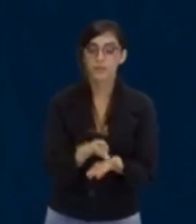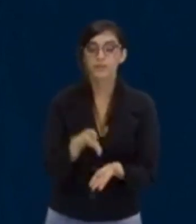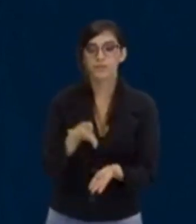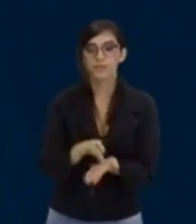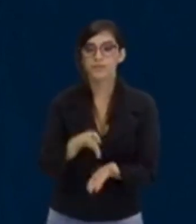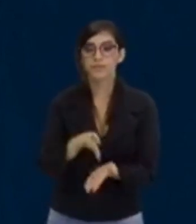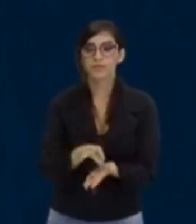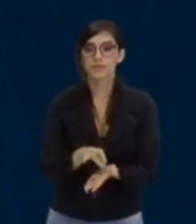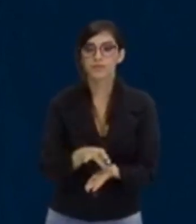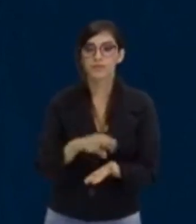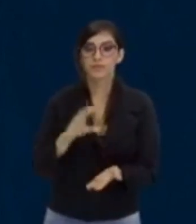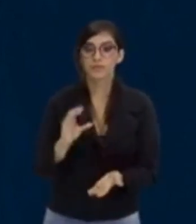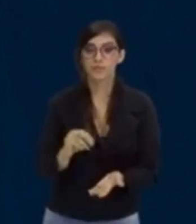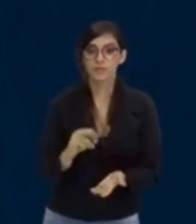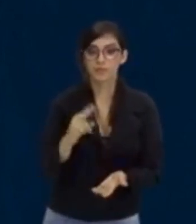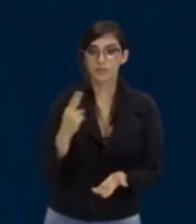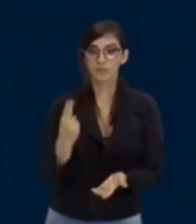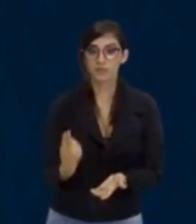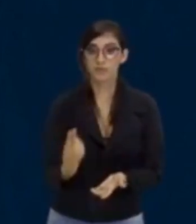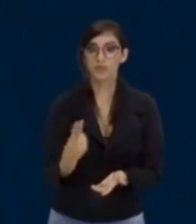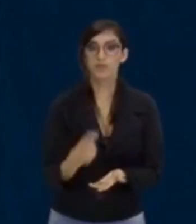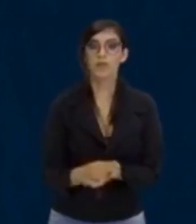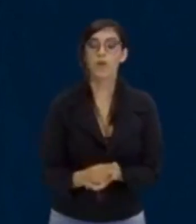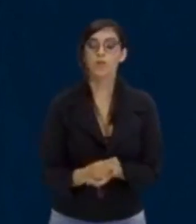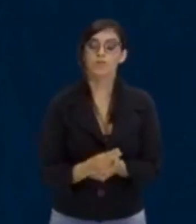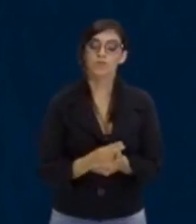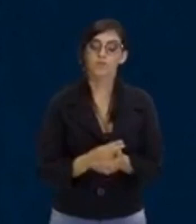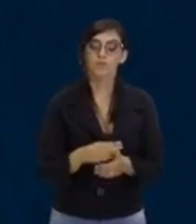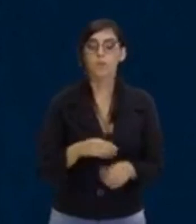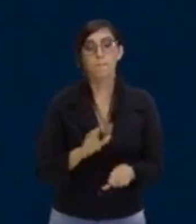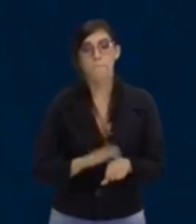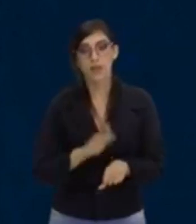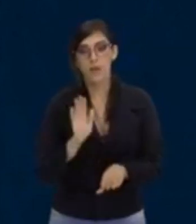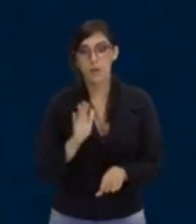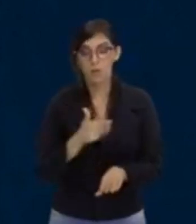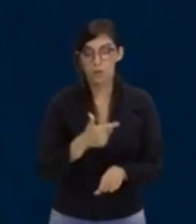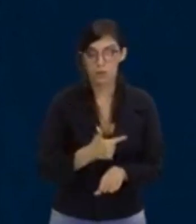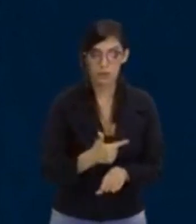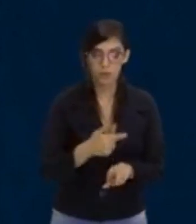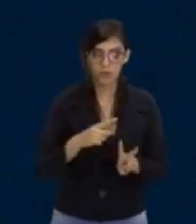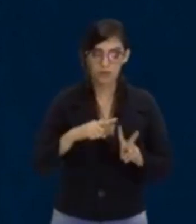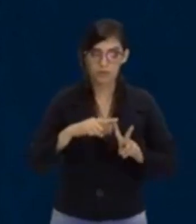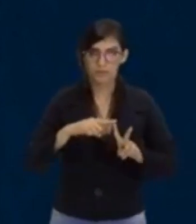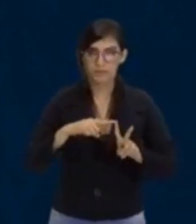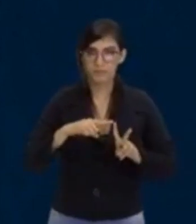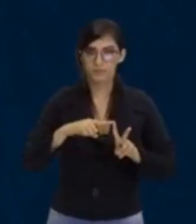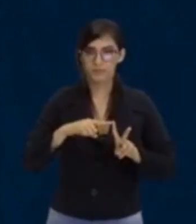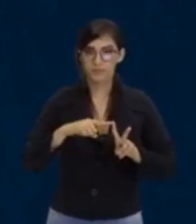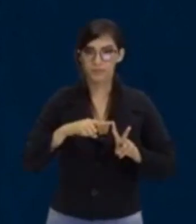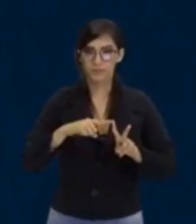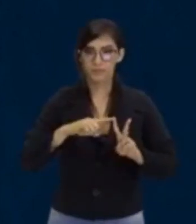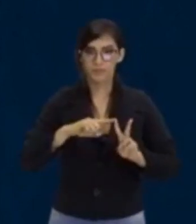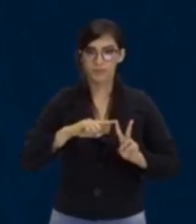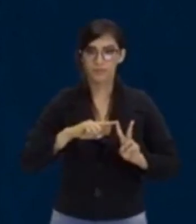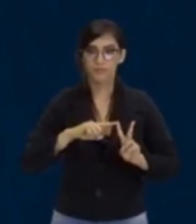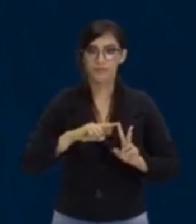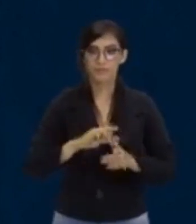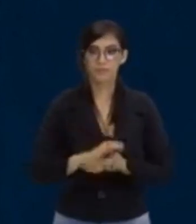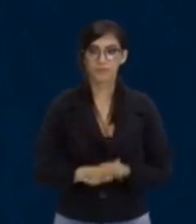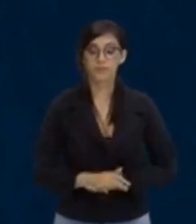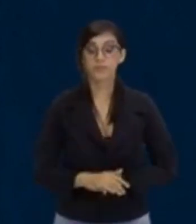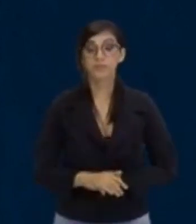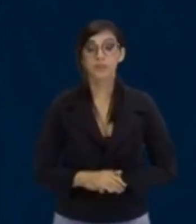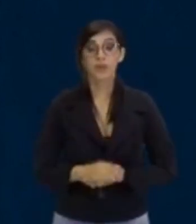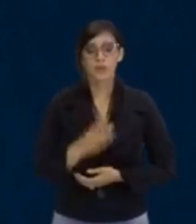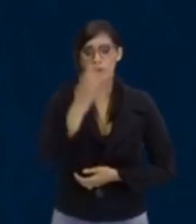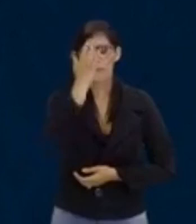né? Ou duas... Vou colocar aqui, ó. Duas raízes. Bora escrever raízes aqui, Duas raízes. Viu como é